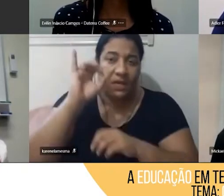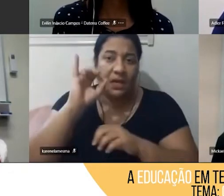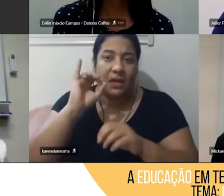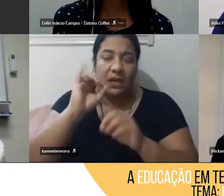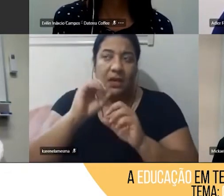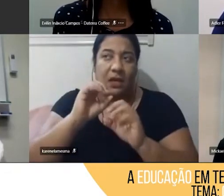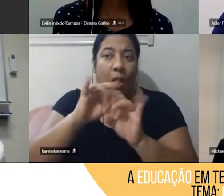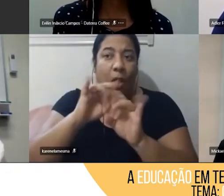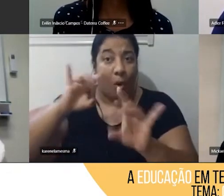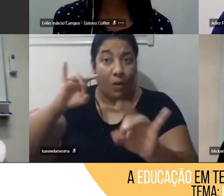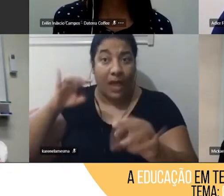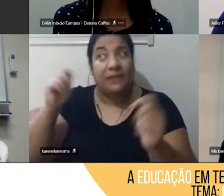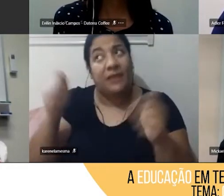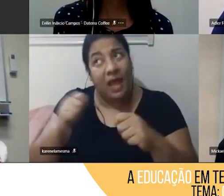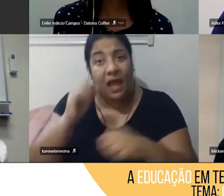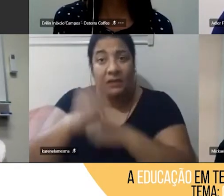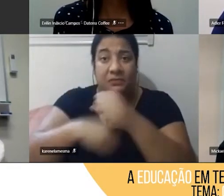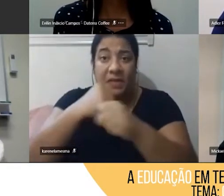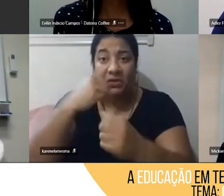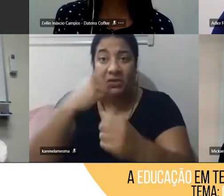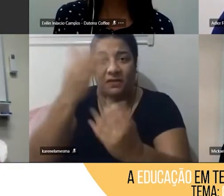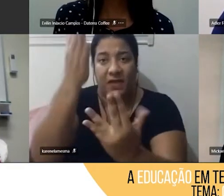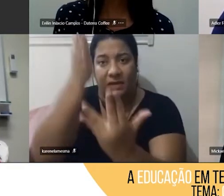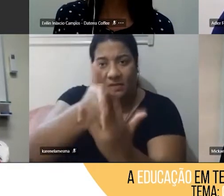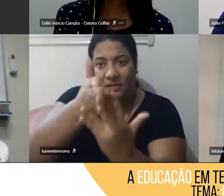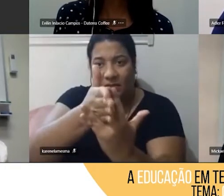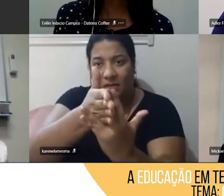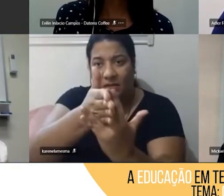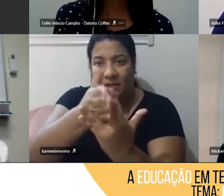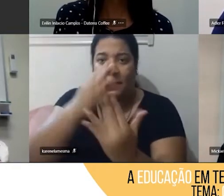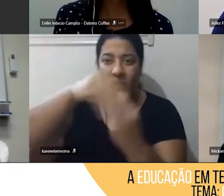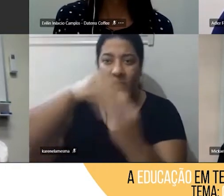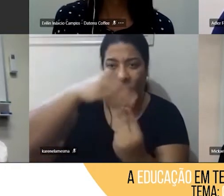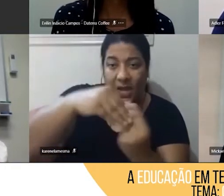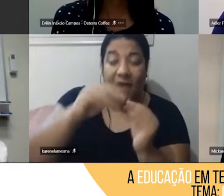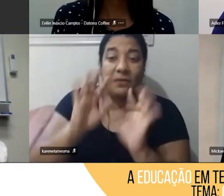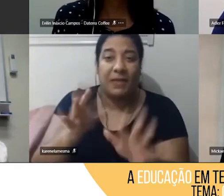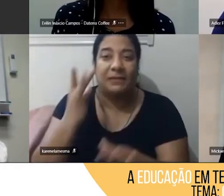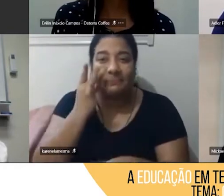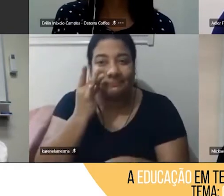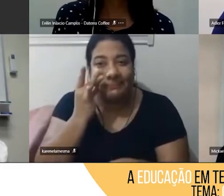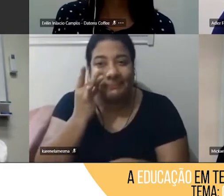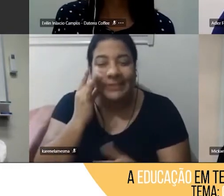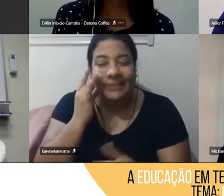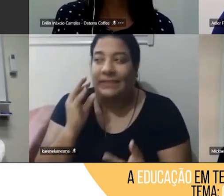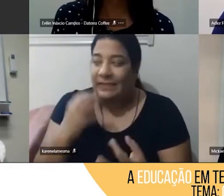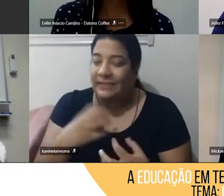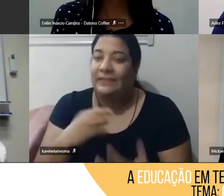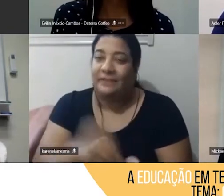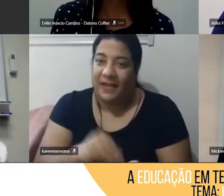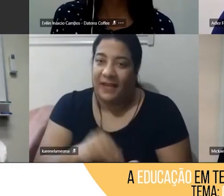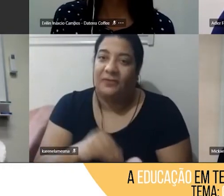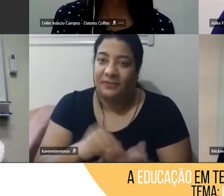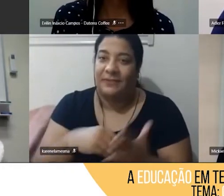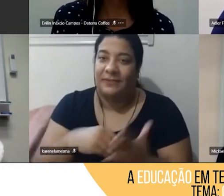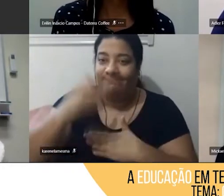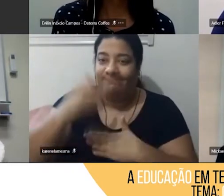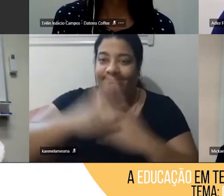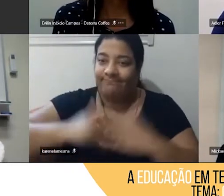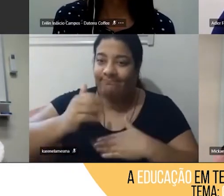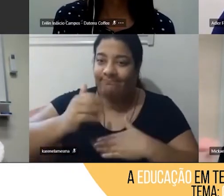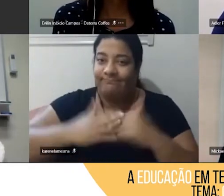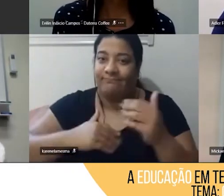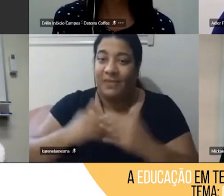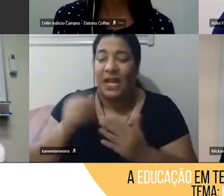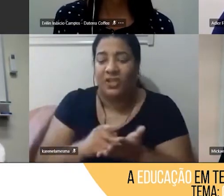vem, mas esse presencial realmente faz falta para a prática, mas a gente tem dado conta